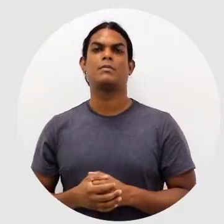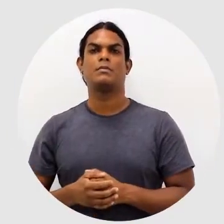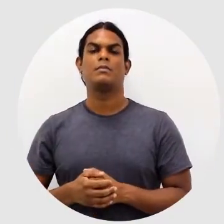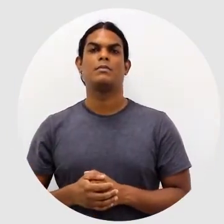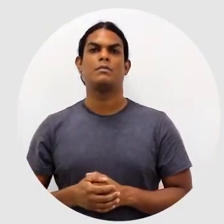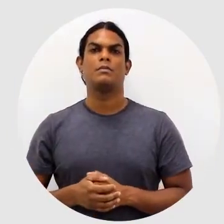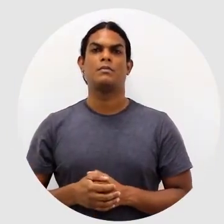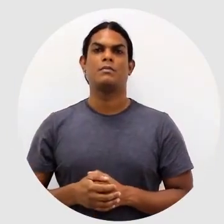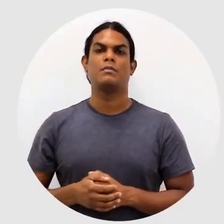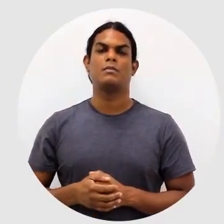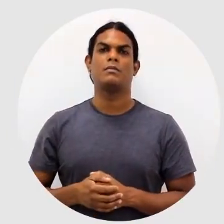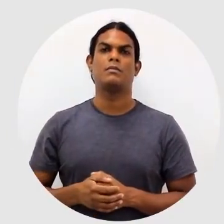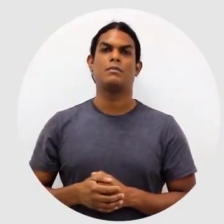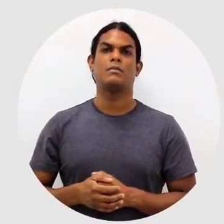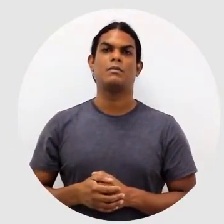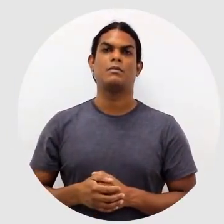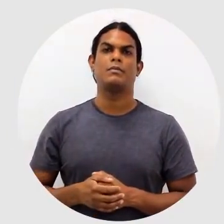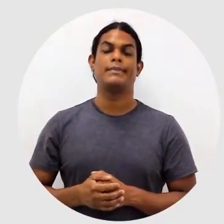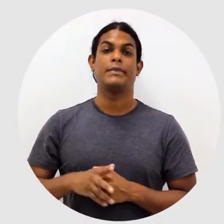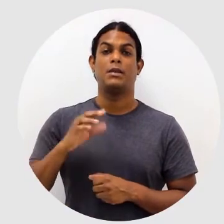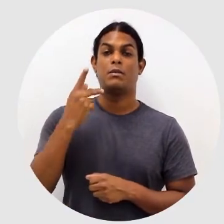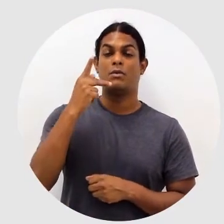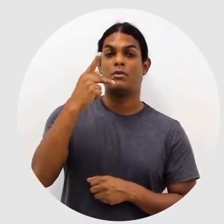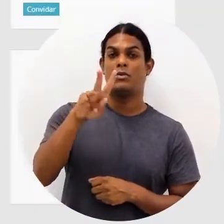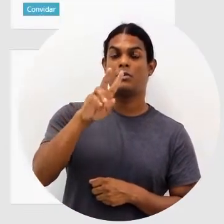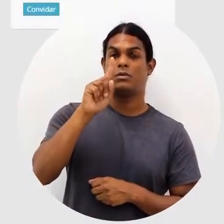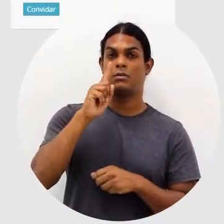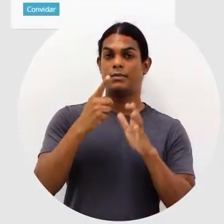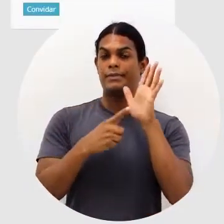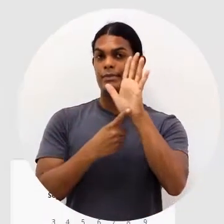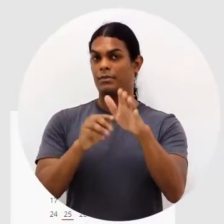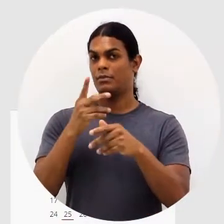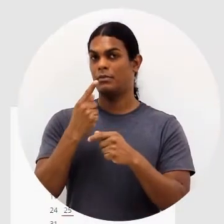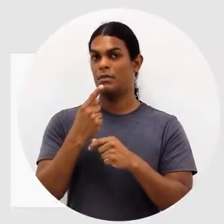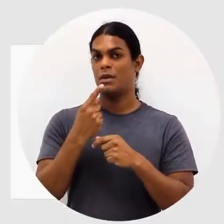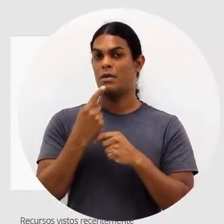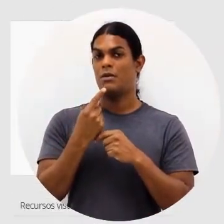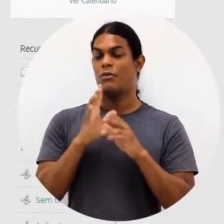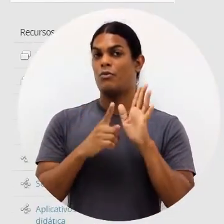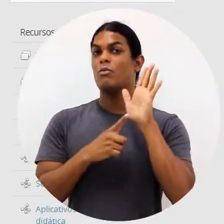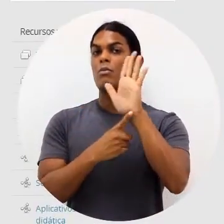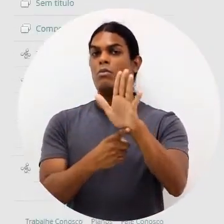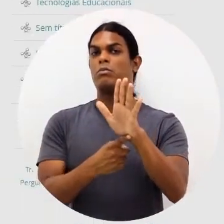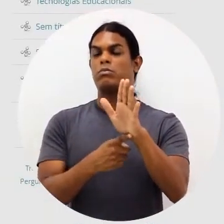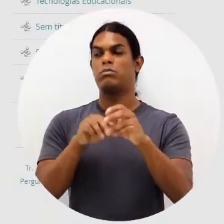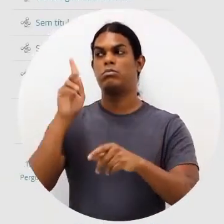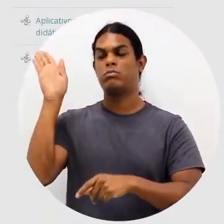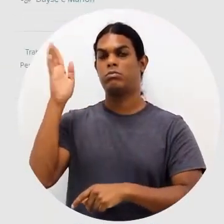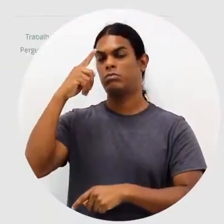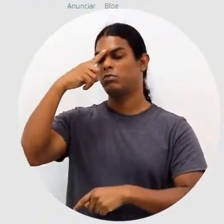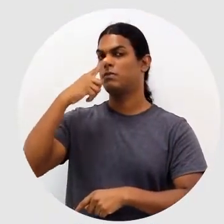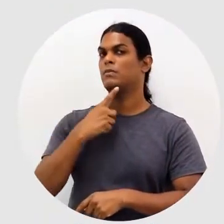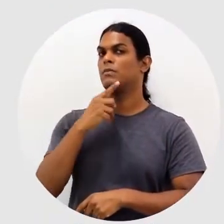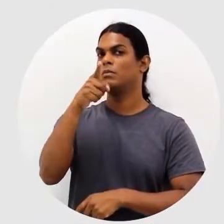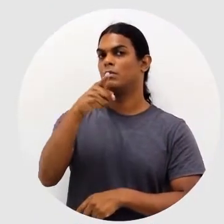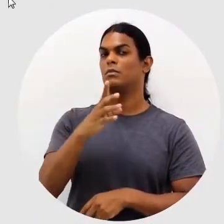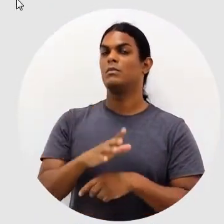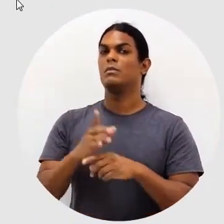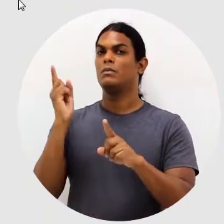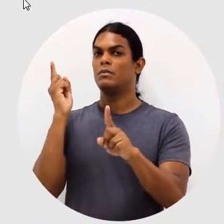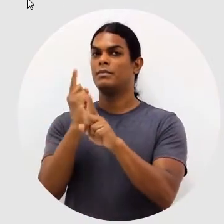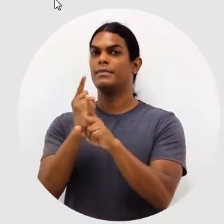visualizar e testar ele, brincar com ele um pouquinho. Então, vamos lá.